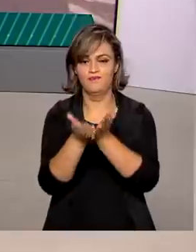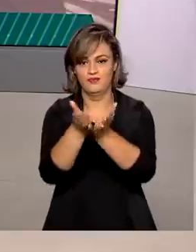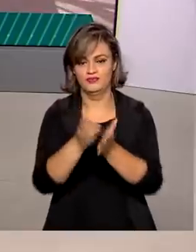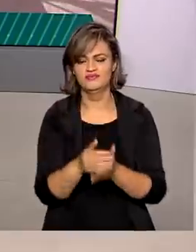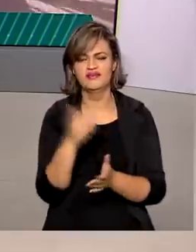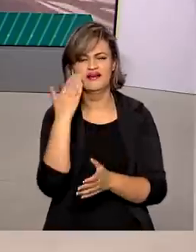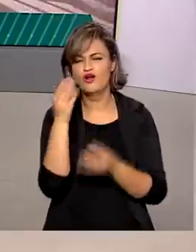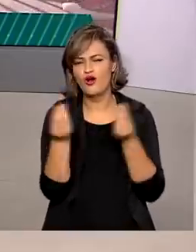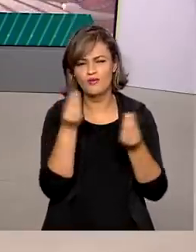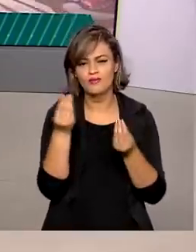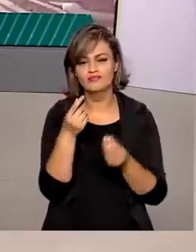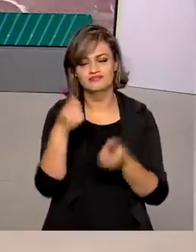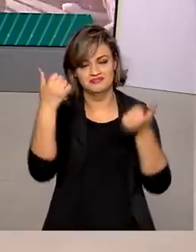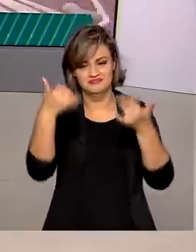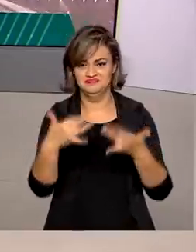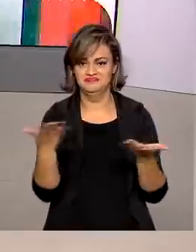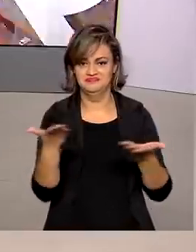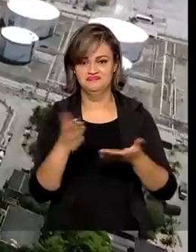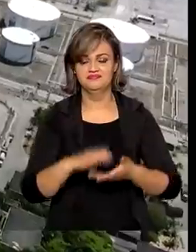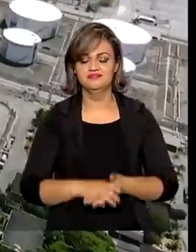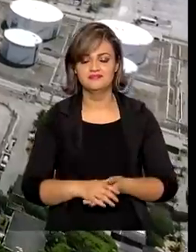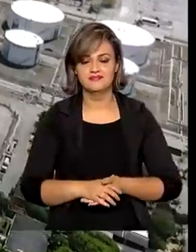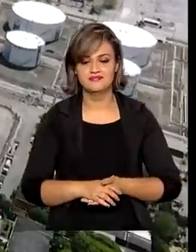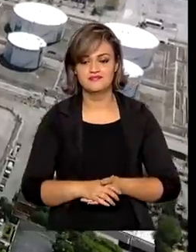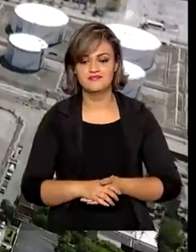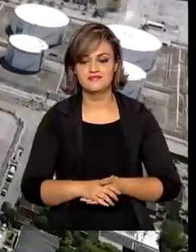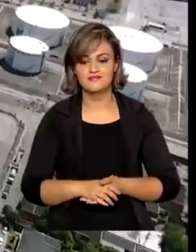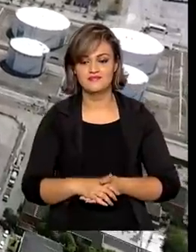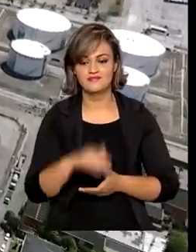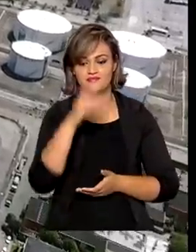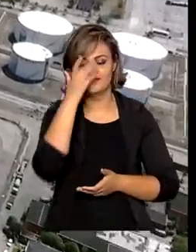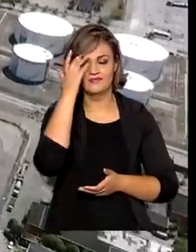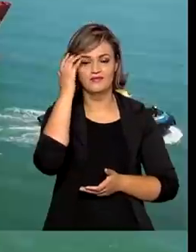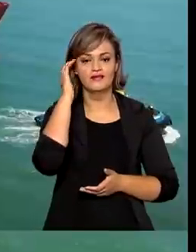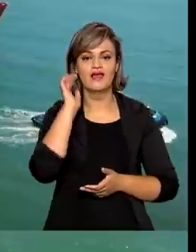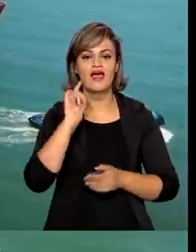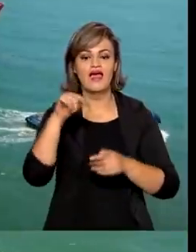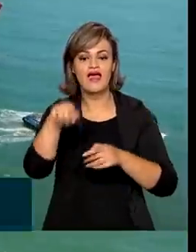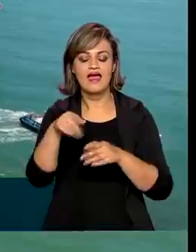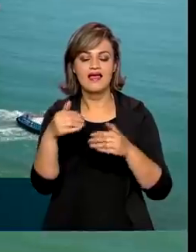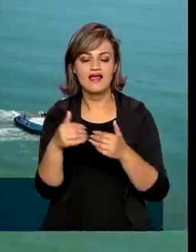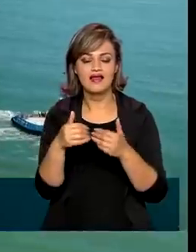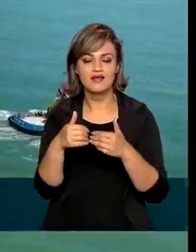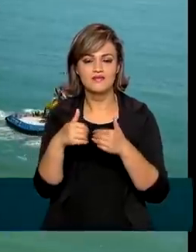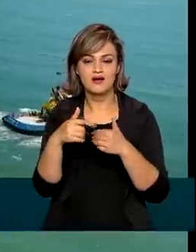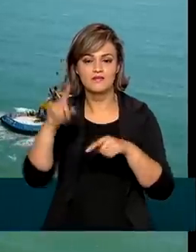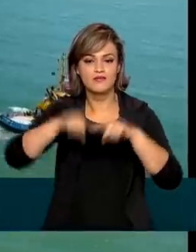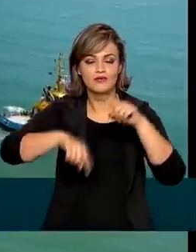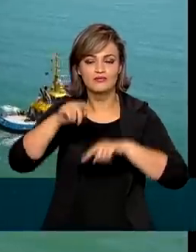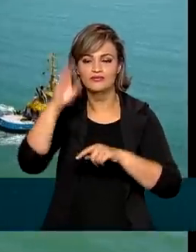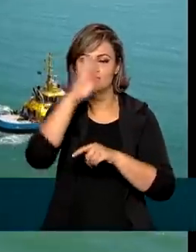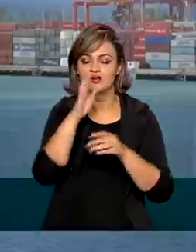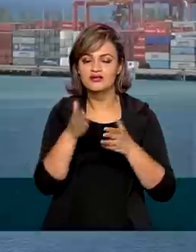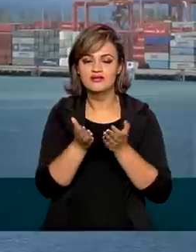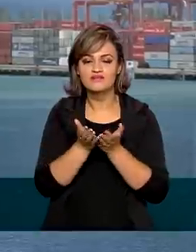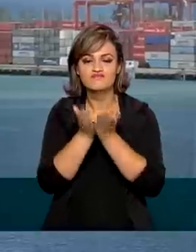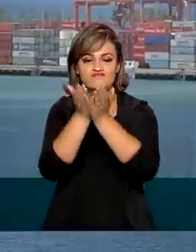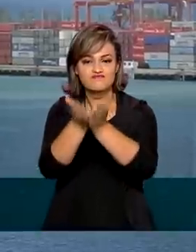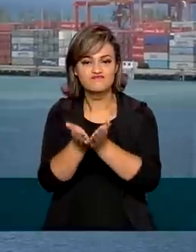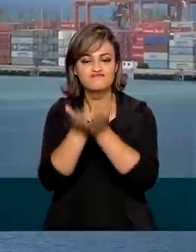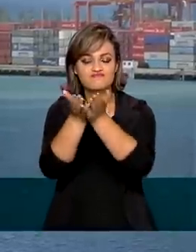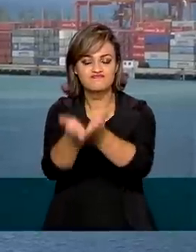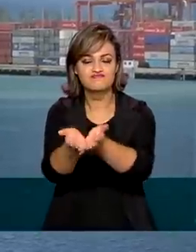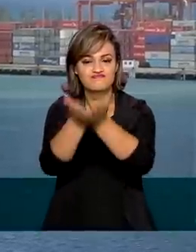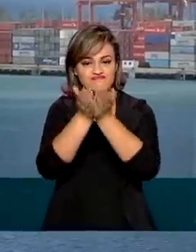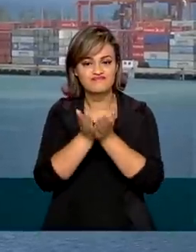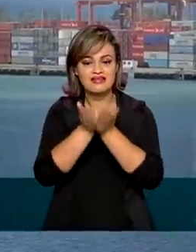Entenda na reportagem de Luana Karen. Uma das principais portas para a entrada e saída de produtos do país, os portos